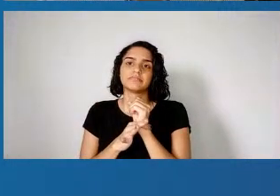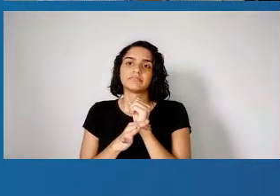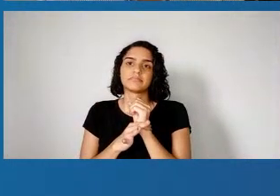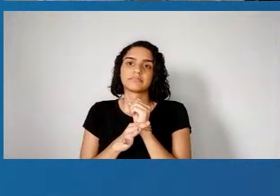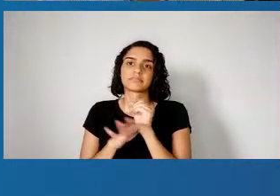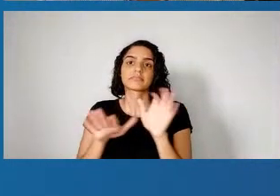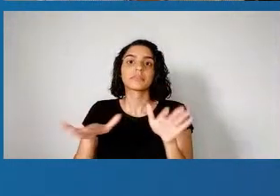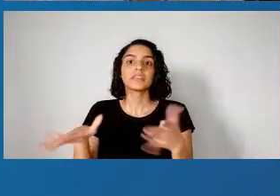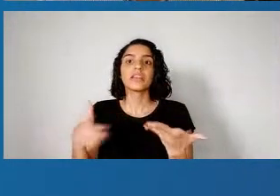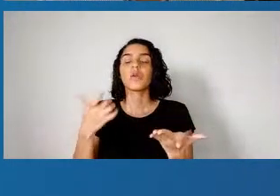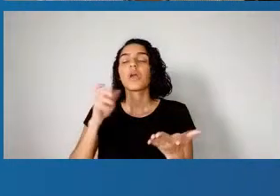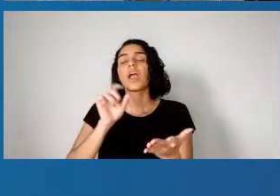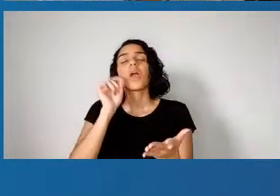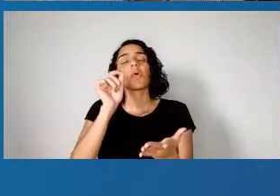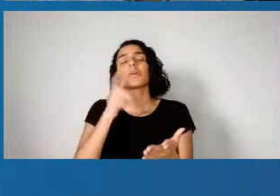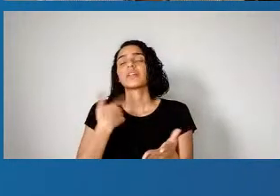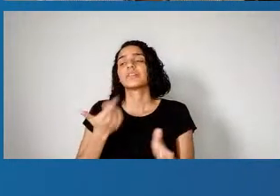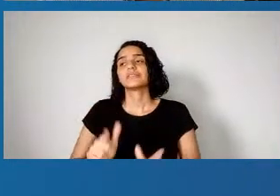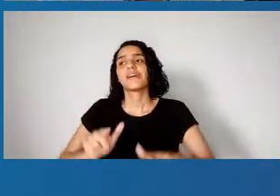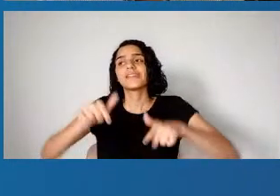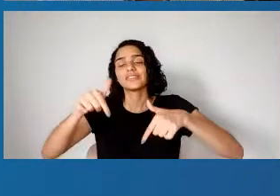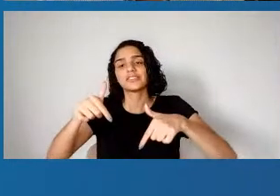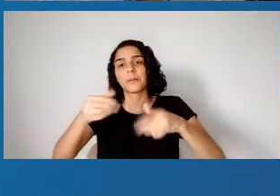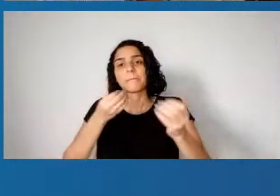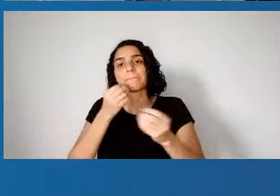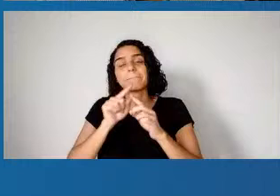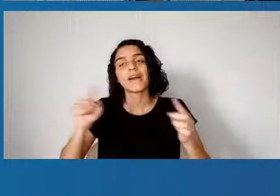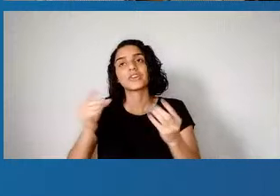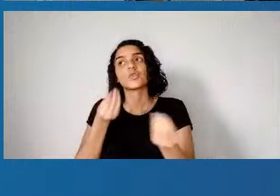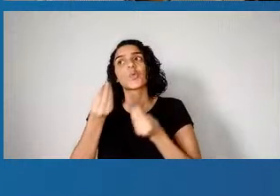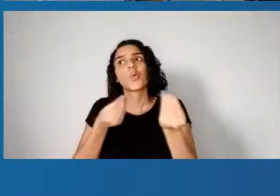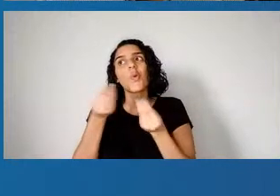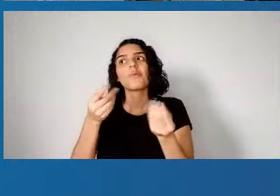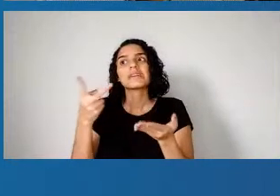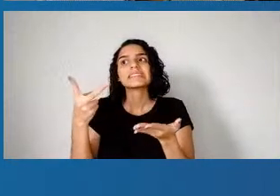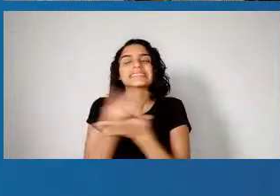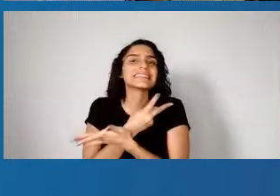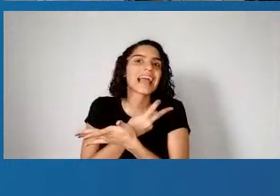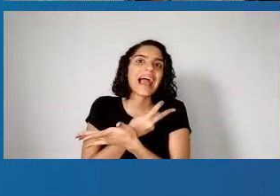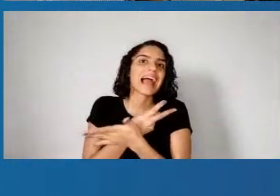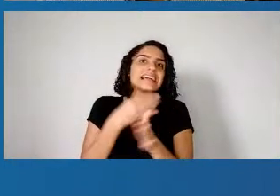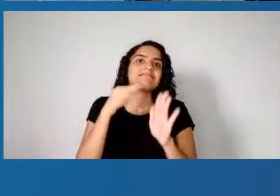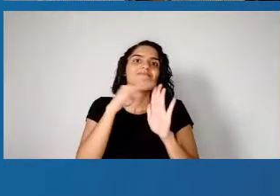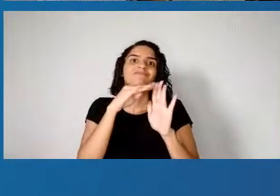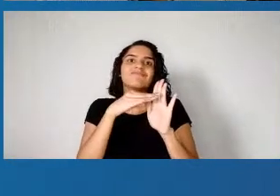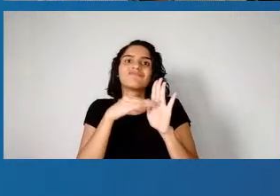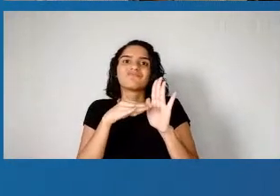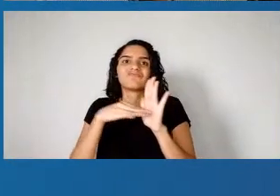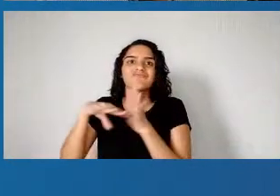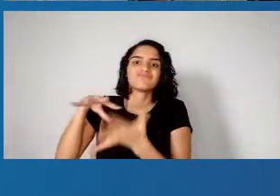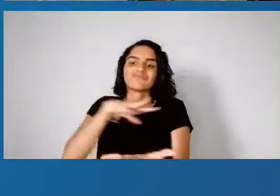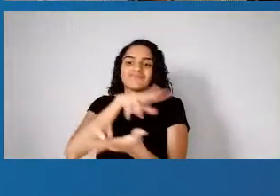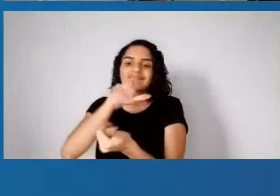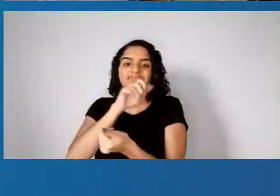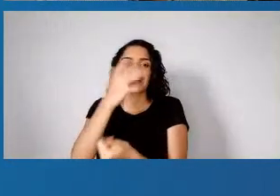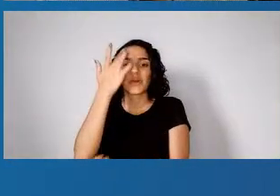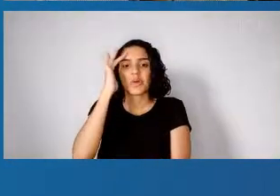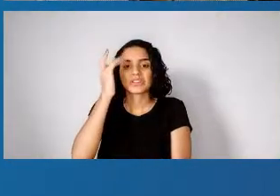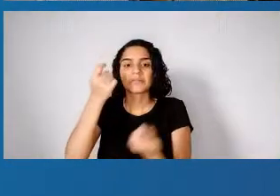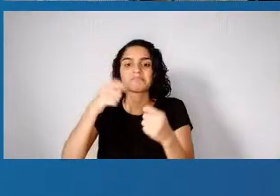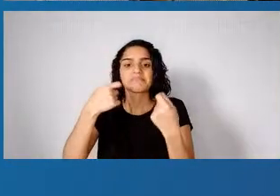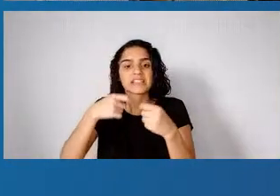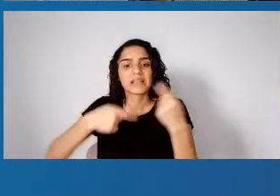move a agir. Agora, como construir essa agenda, né? Eu acho que precisa dos políticos, né? Dos